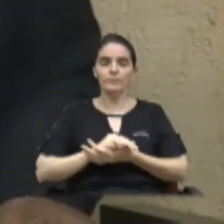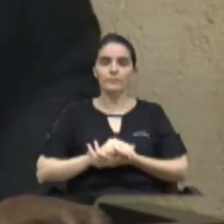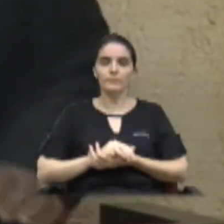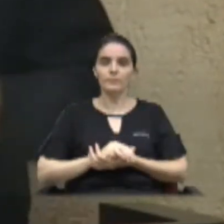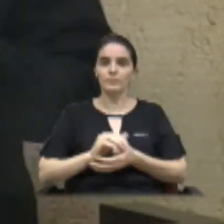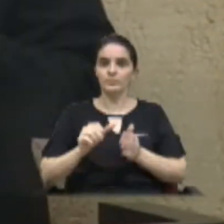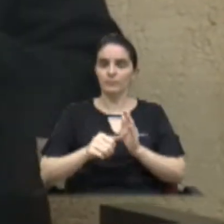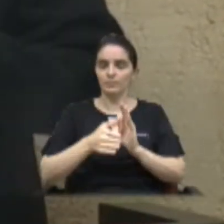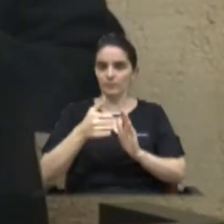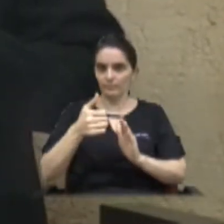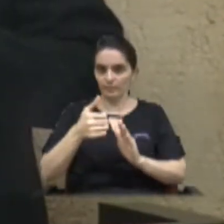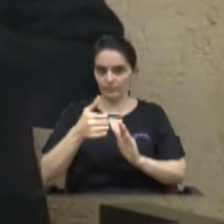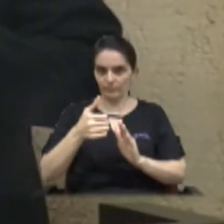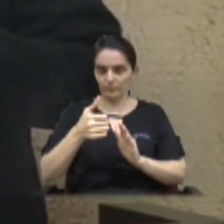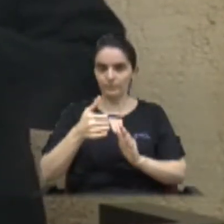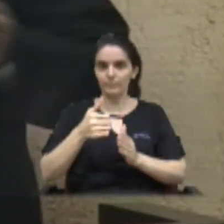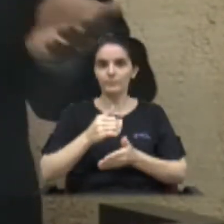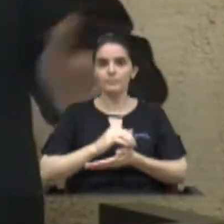primeiramente, eu gostaria de